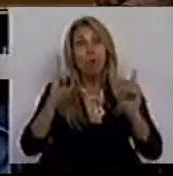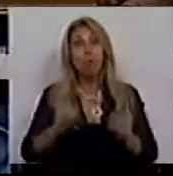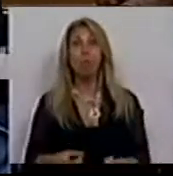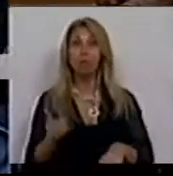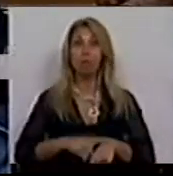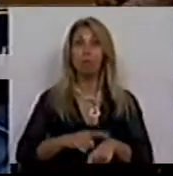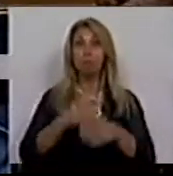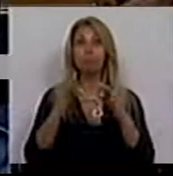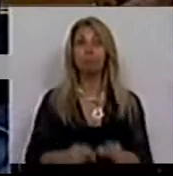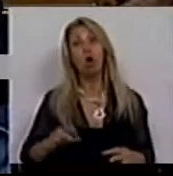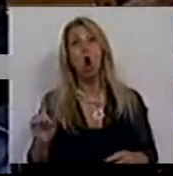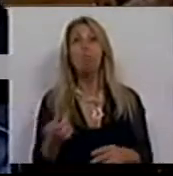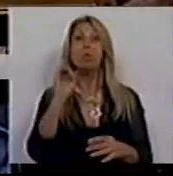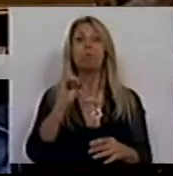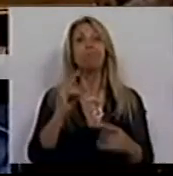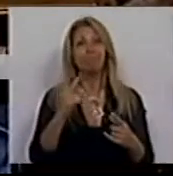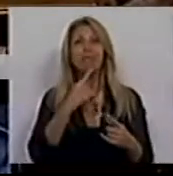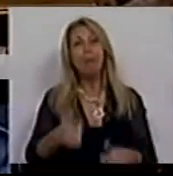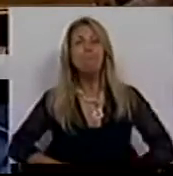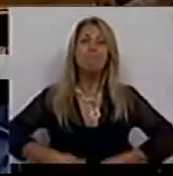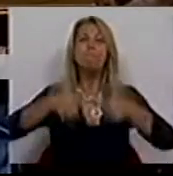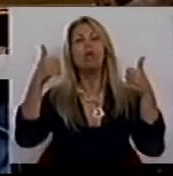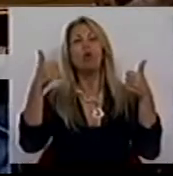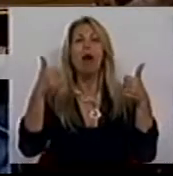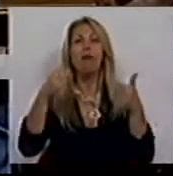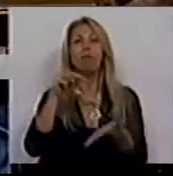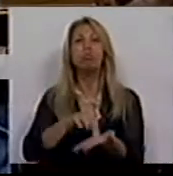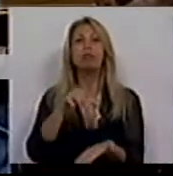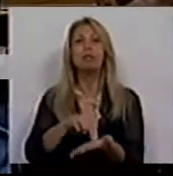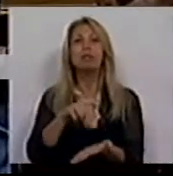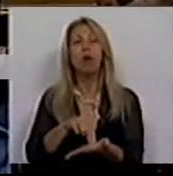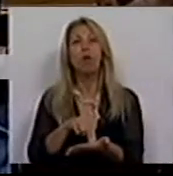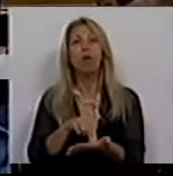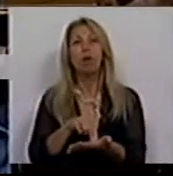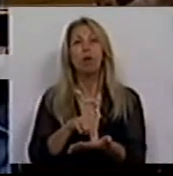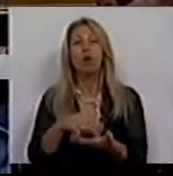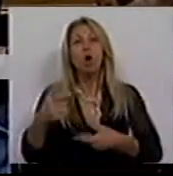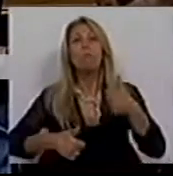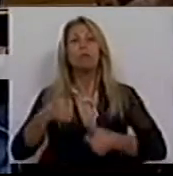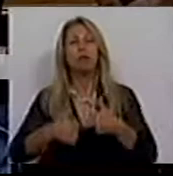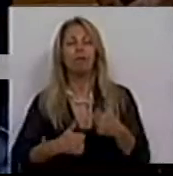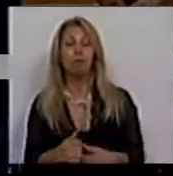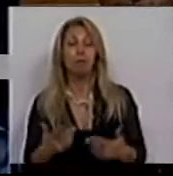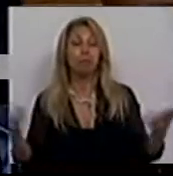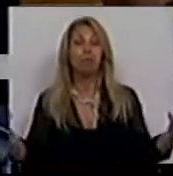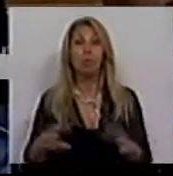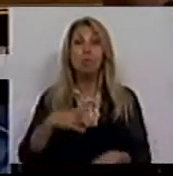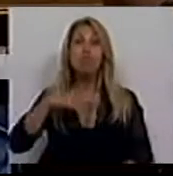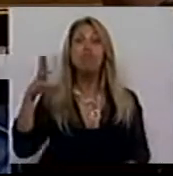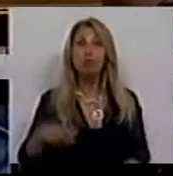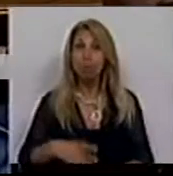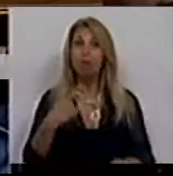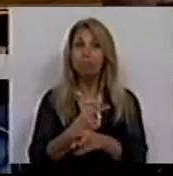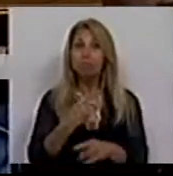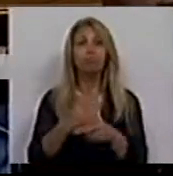que estaríamos a melhorar a nossa posição de competitividade. E, portanto, Portugal debate-se